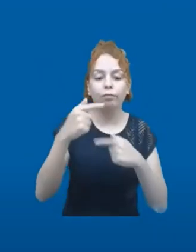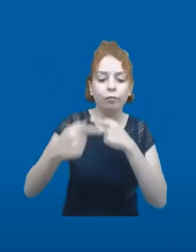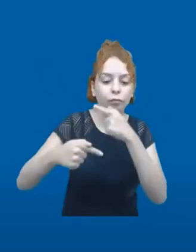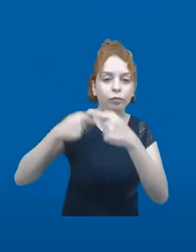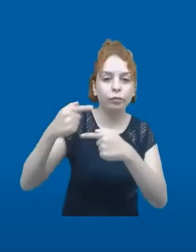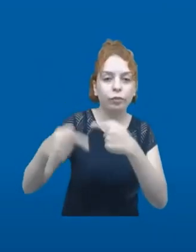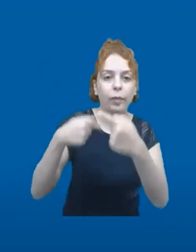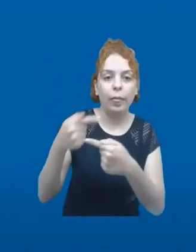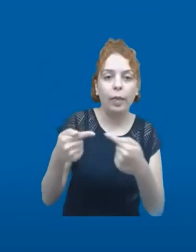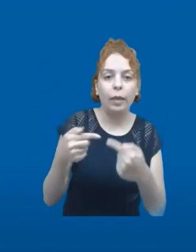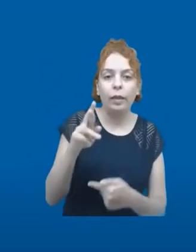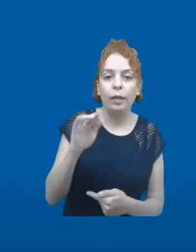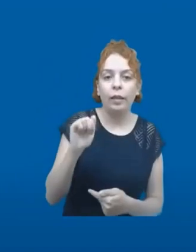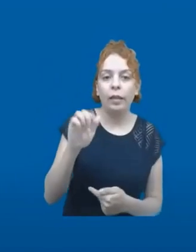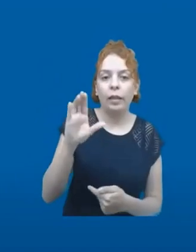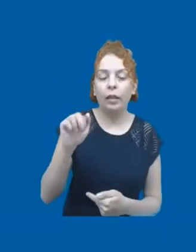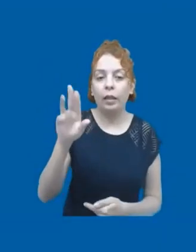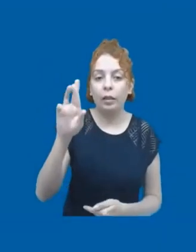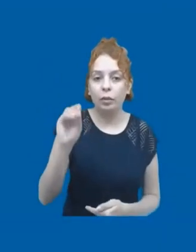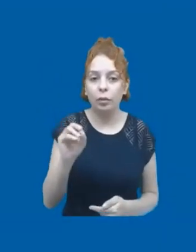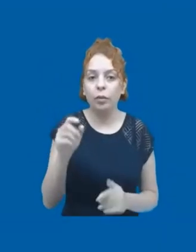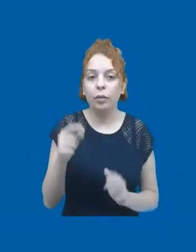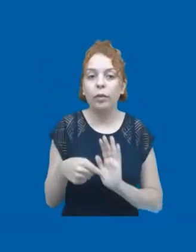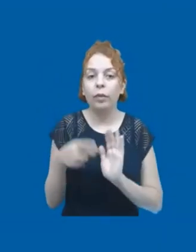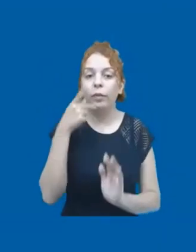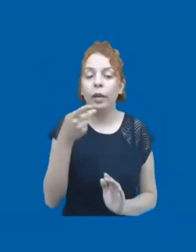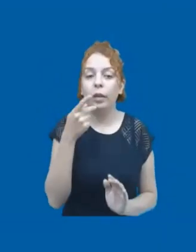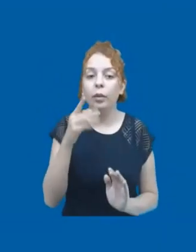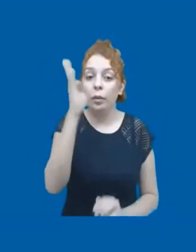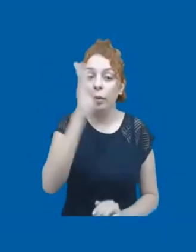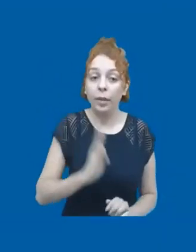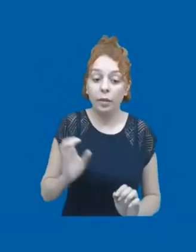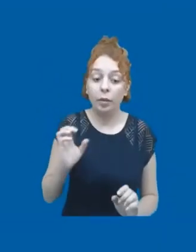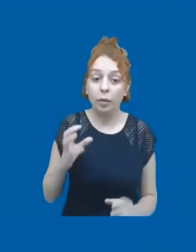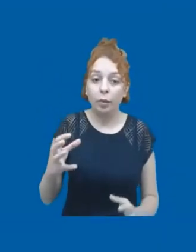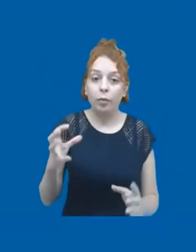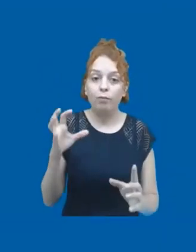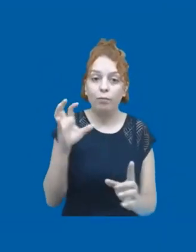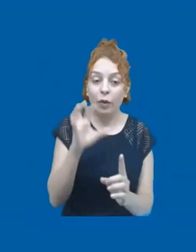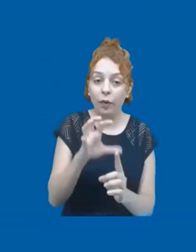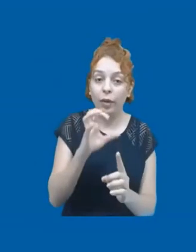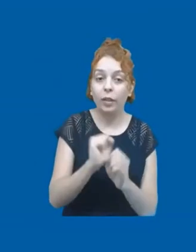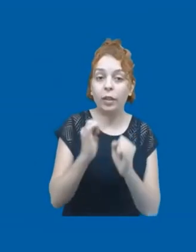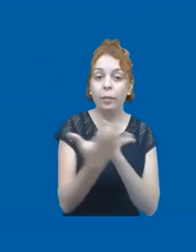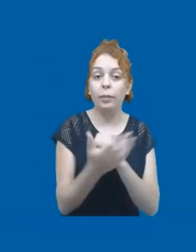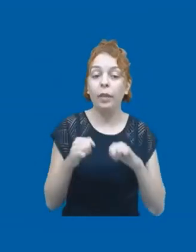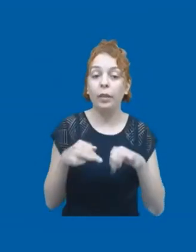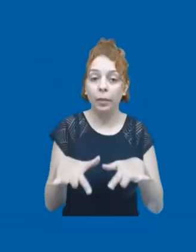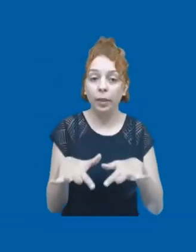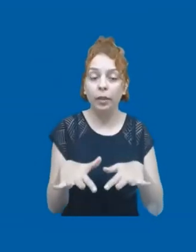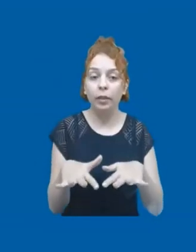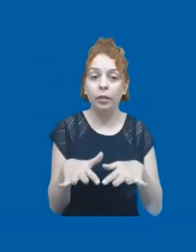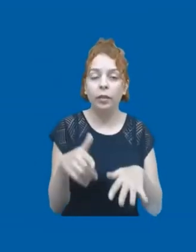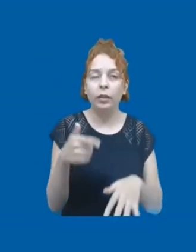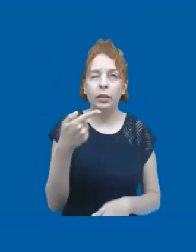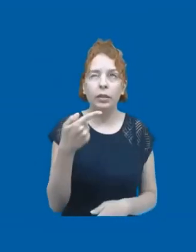O Ricardo Paes de Barros estima que, no Brasil, o impacto da pandemia vai representar em torno